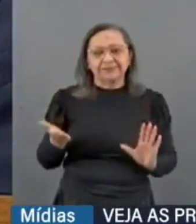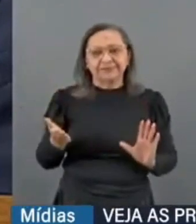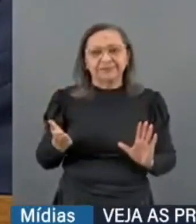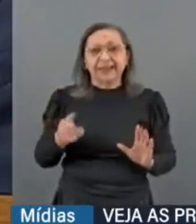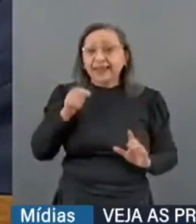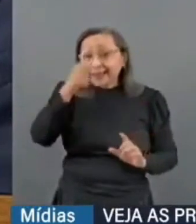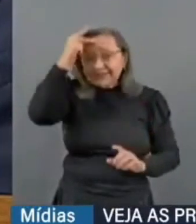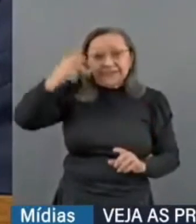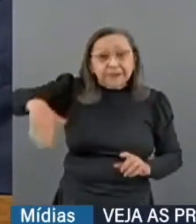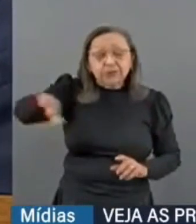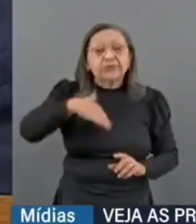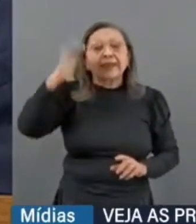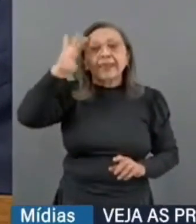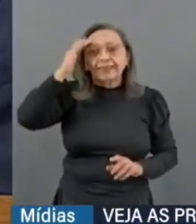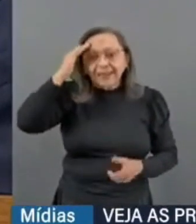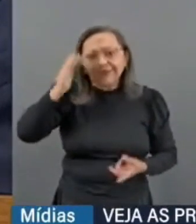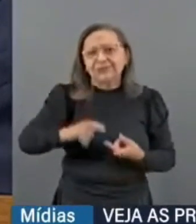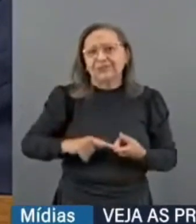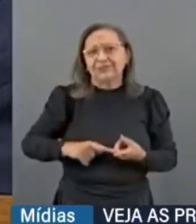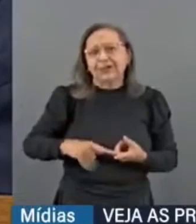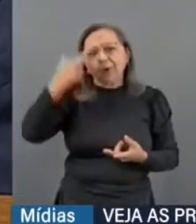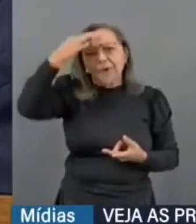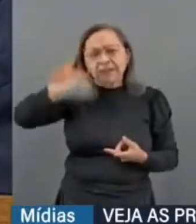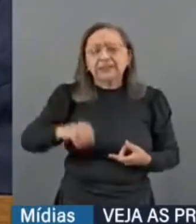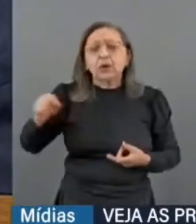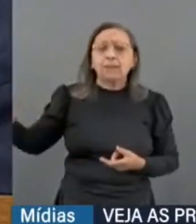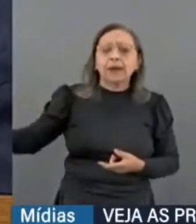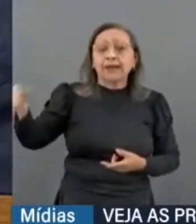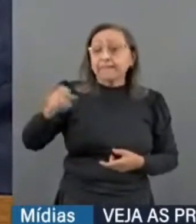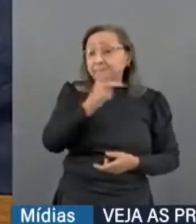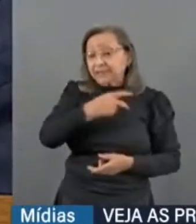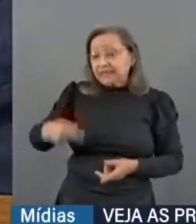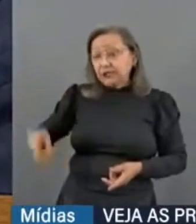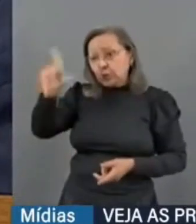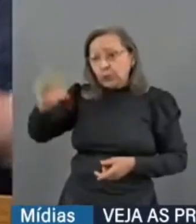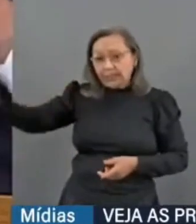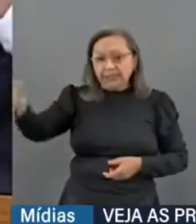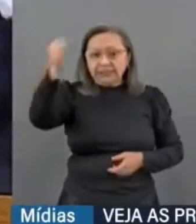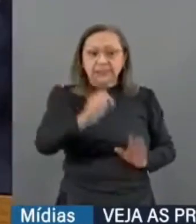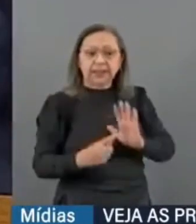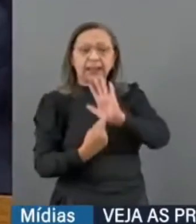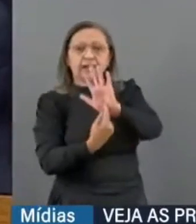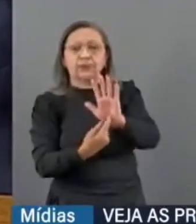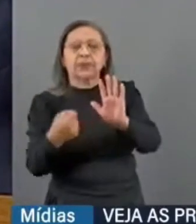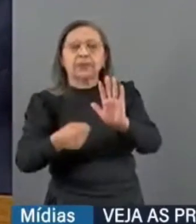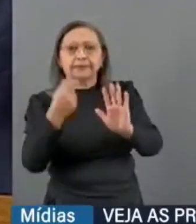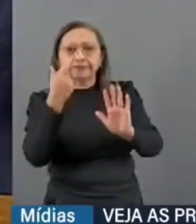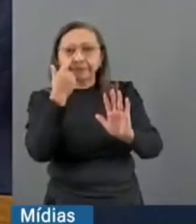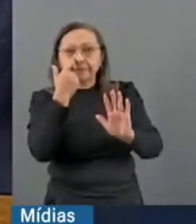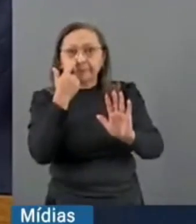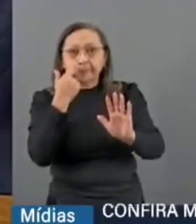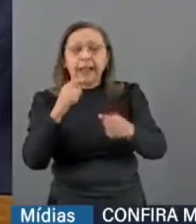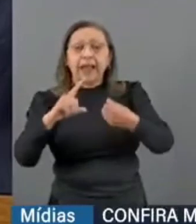Esse público entende que uma indicação do presidente da República, e quero fazer aqui uma parte,